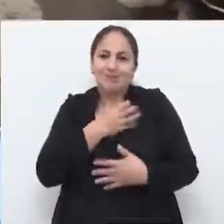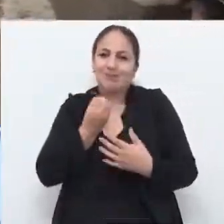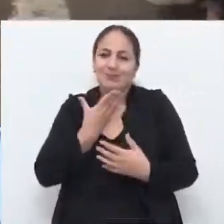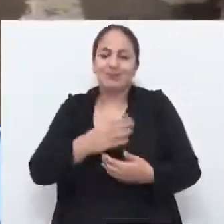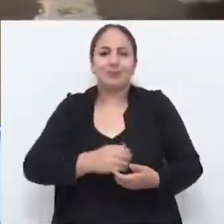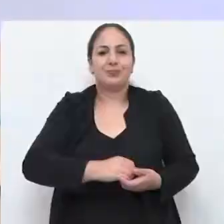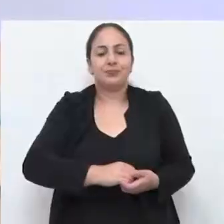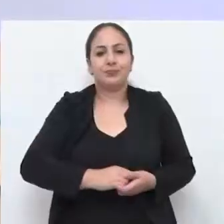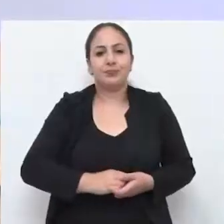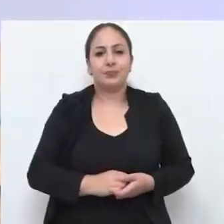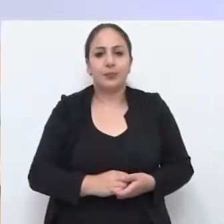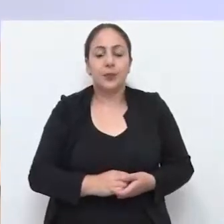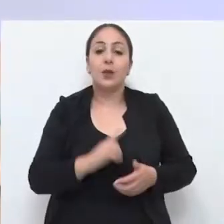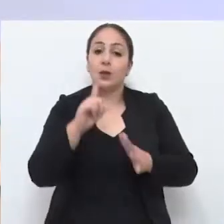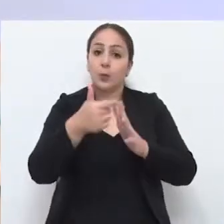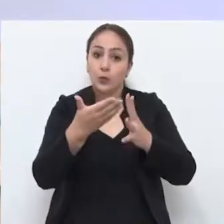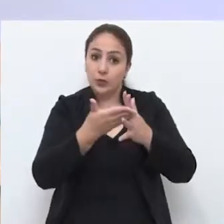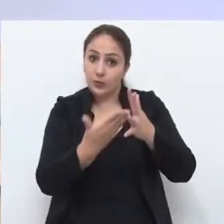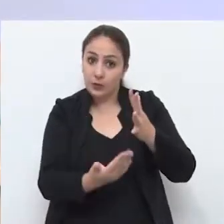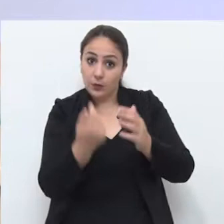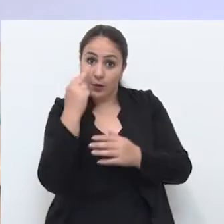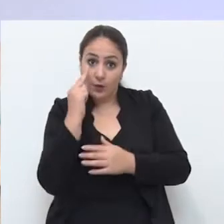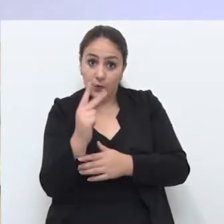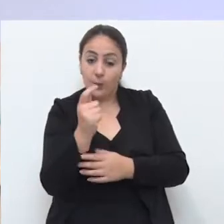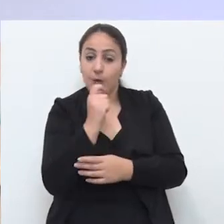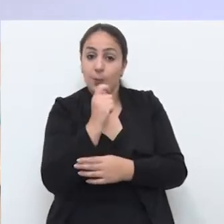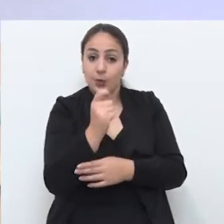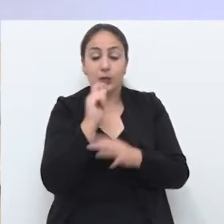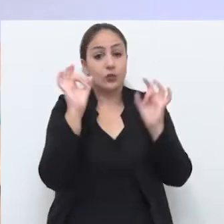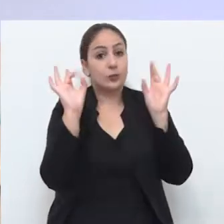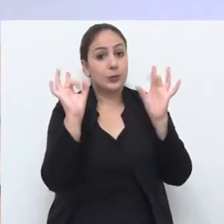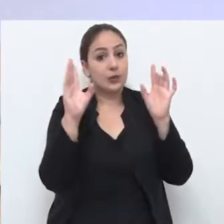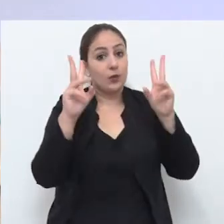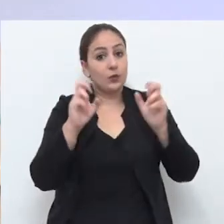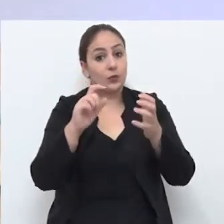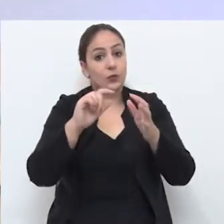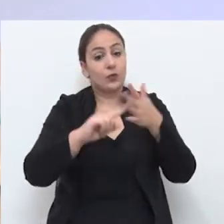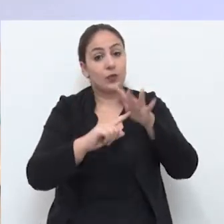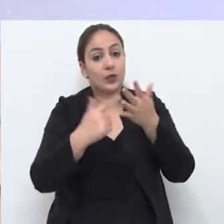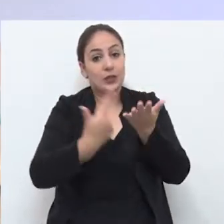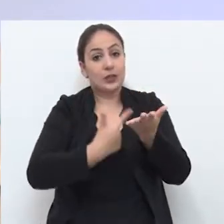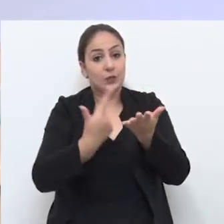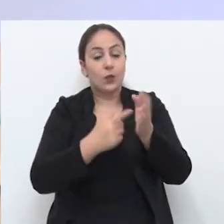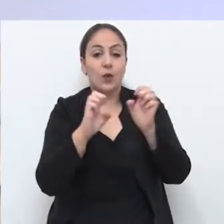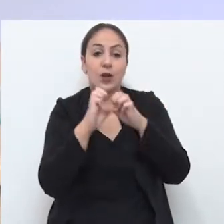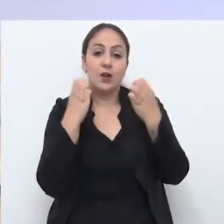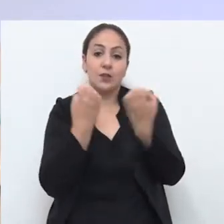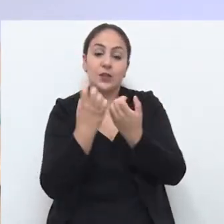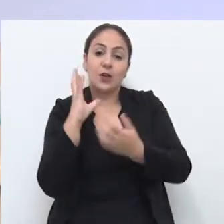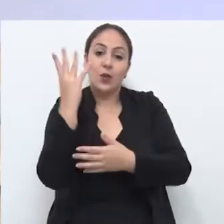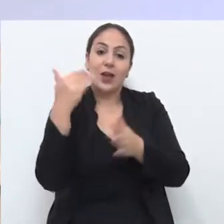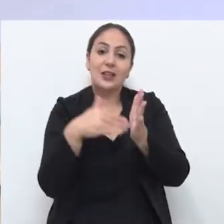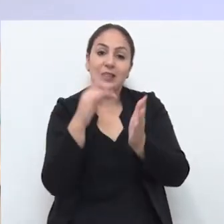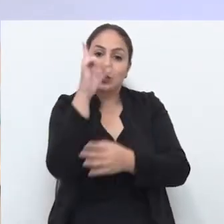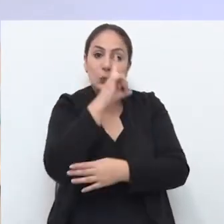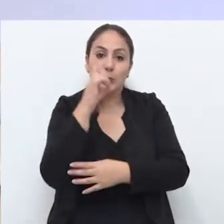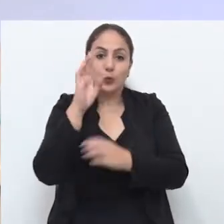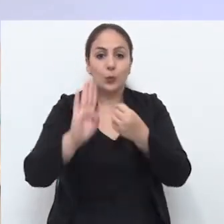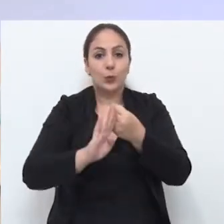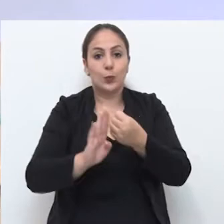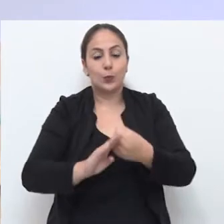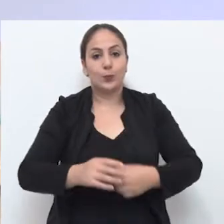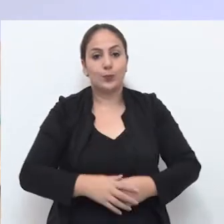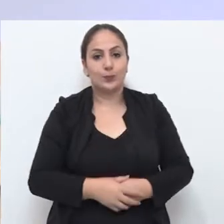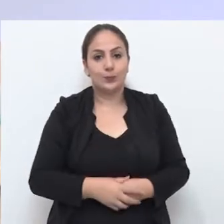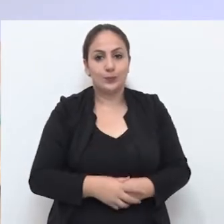gratificante isso. E no próximo bloco, você vai conferir uma reportagem especial sobre a Feira do Livro. O evento acontece até